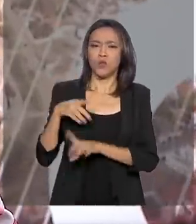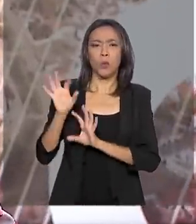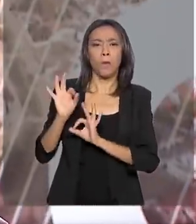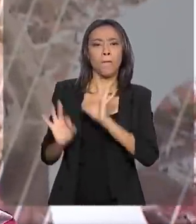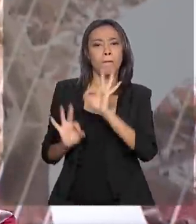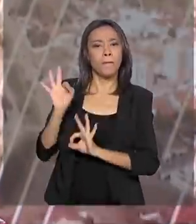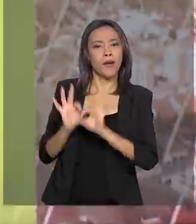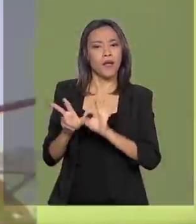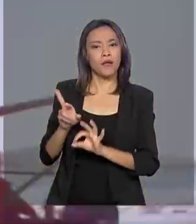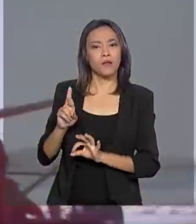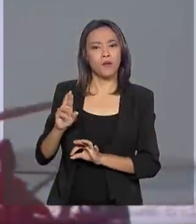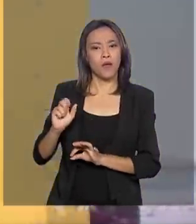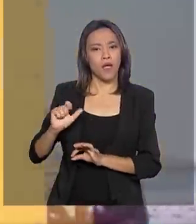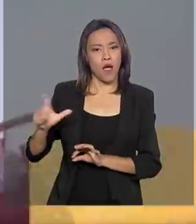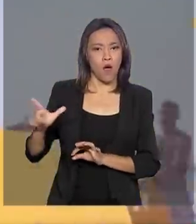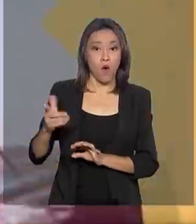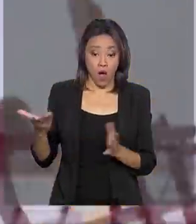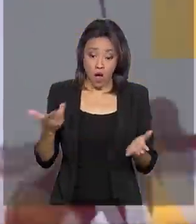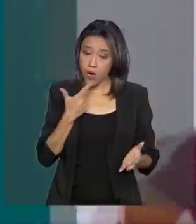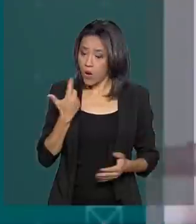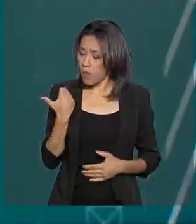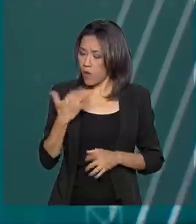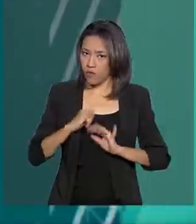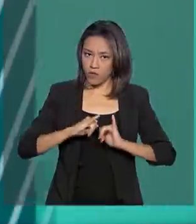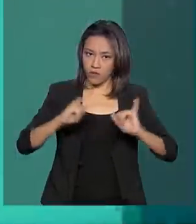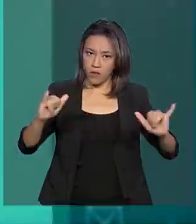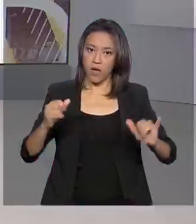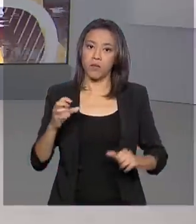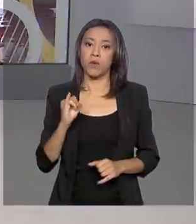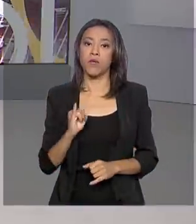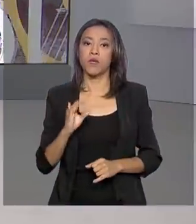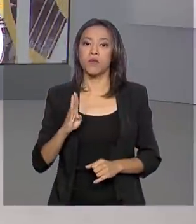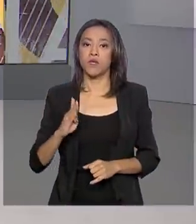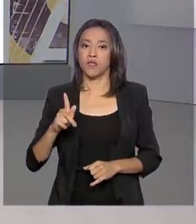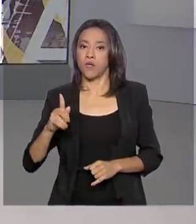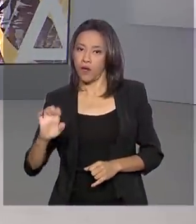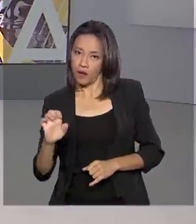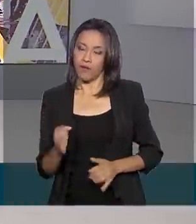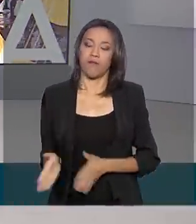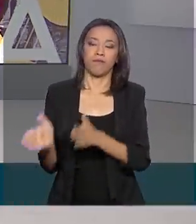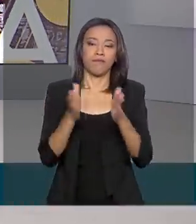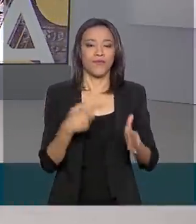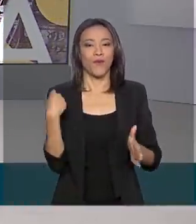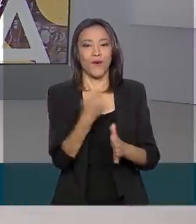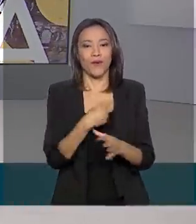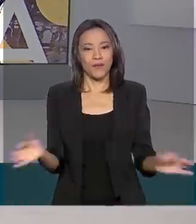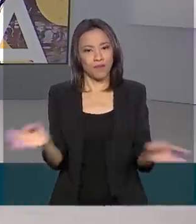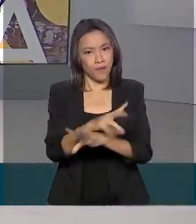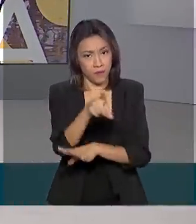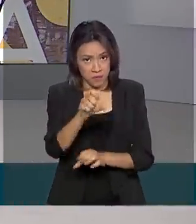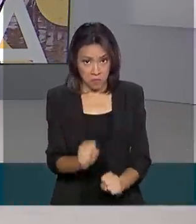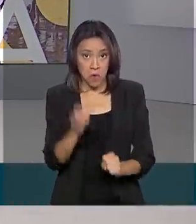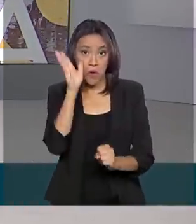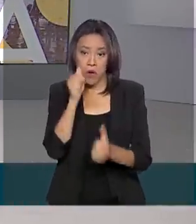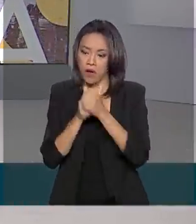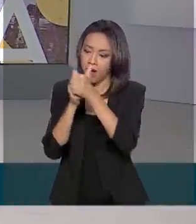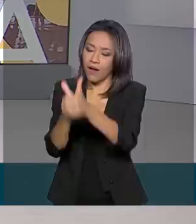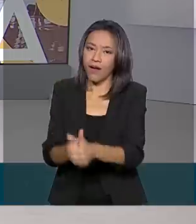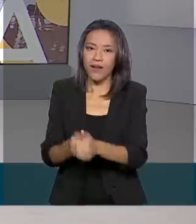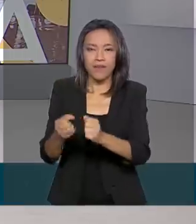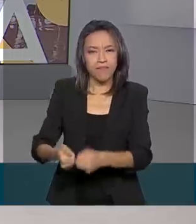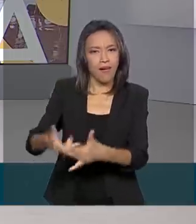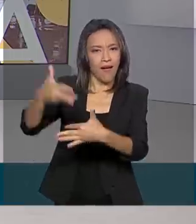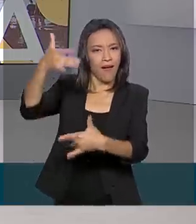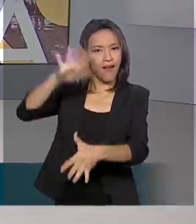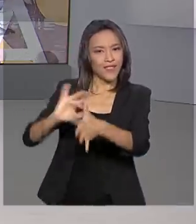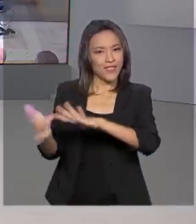Real. Os dados foram divulgados agora há pouco pelo IBGE. Nós ficamos por aqui, você pode nos acompanhar também pelas redes